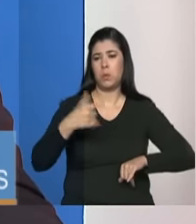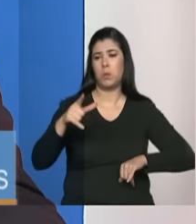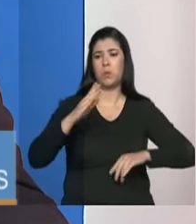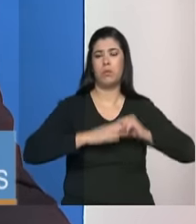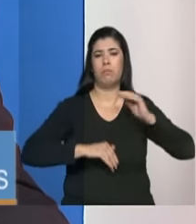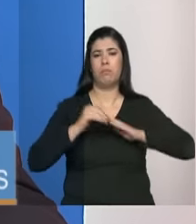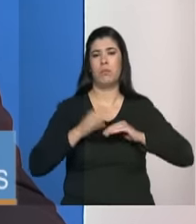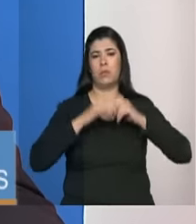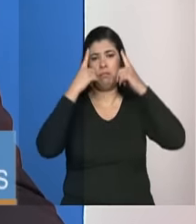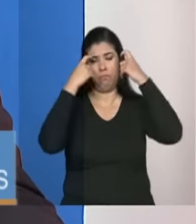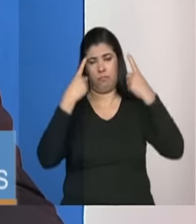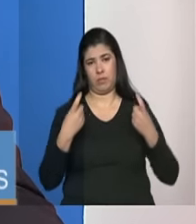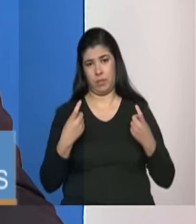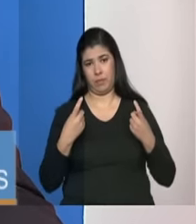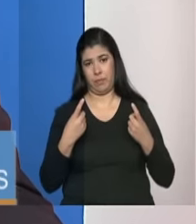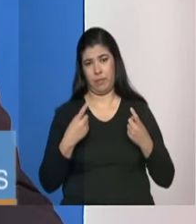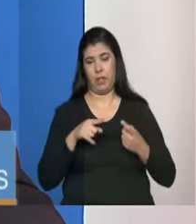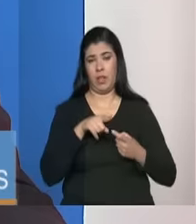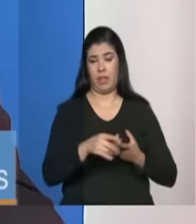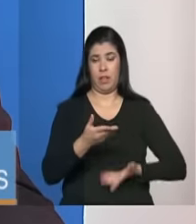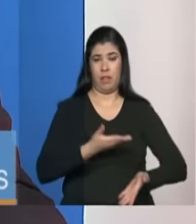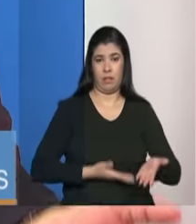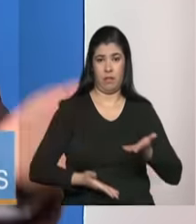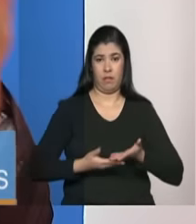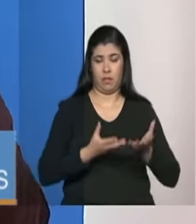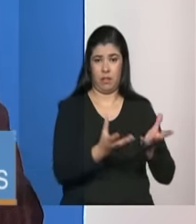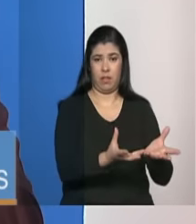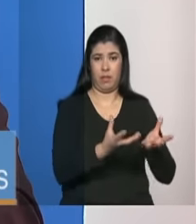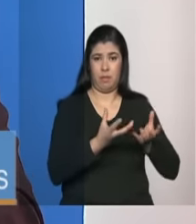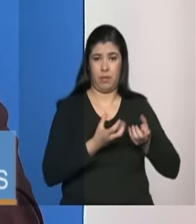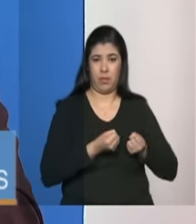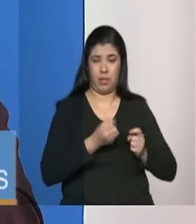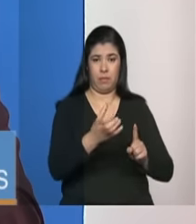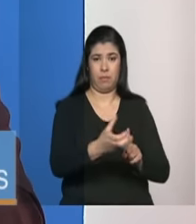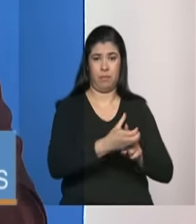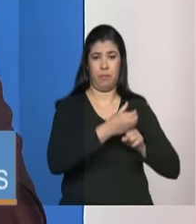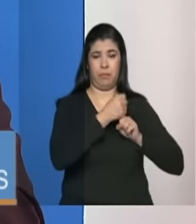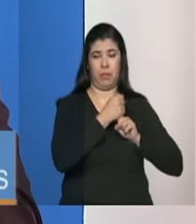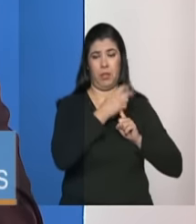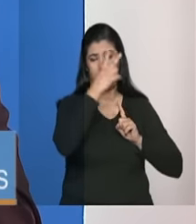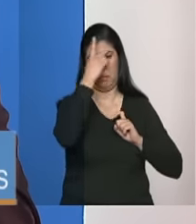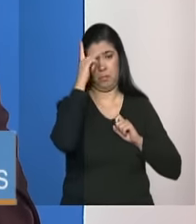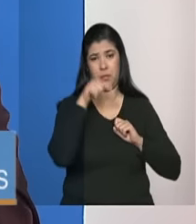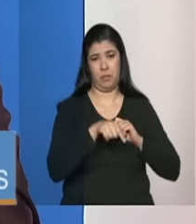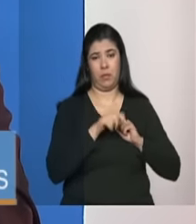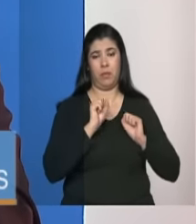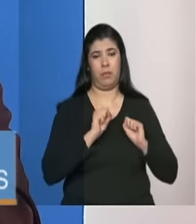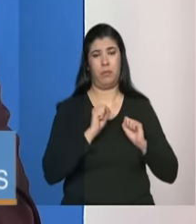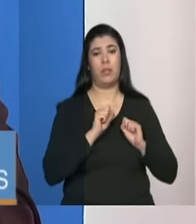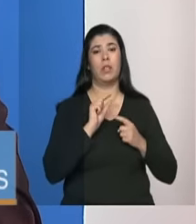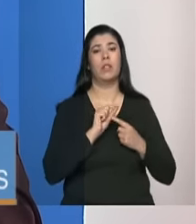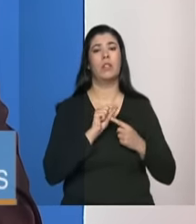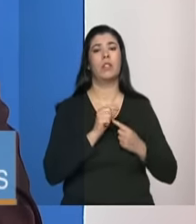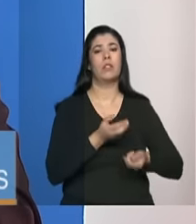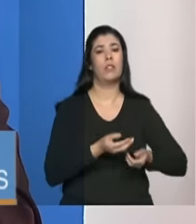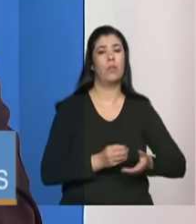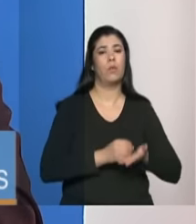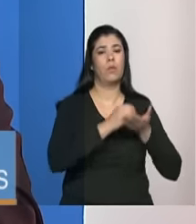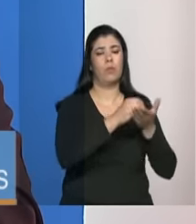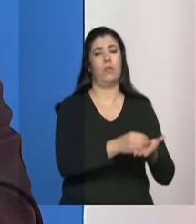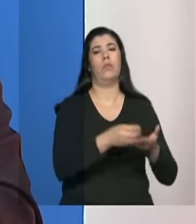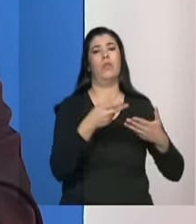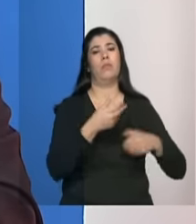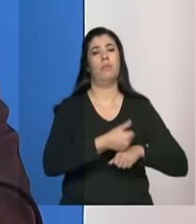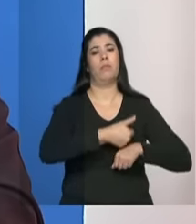então quando o serviço de acolhimento ele se propõe a resgatar essa situação exatamente para dar uma condição de